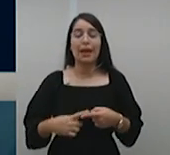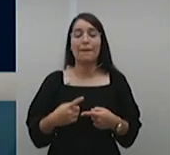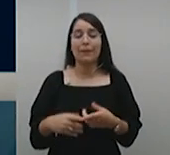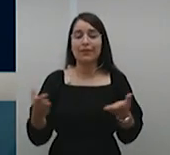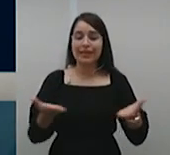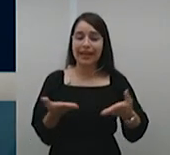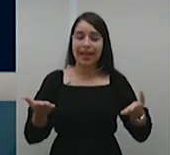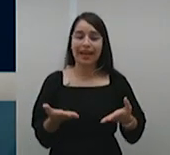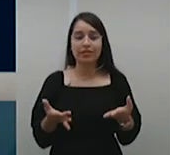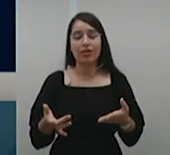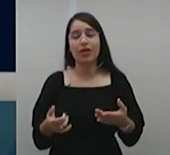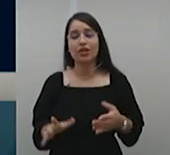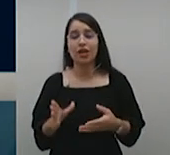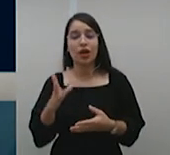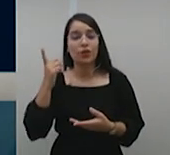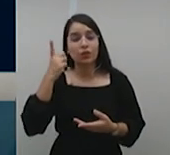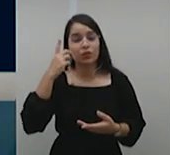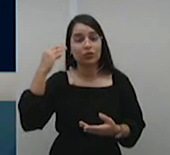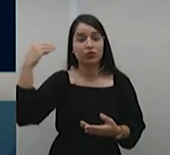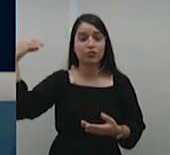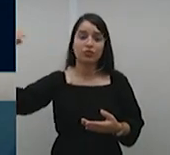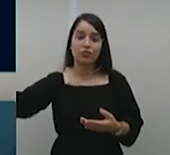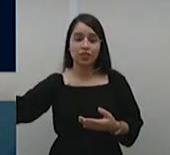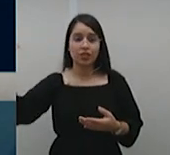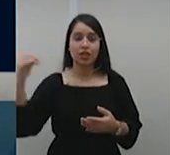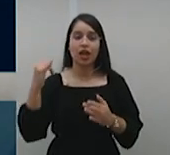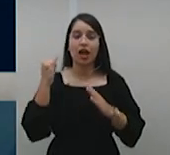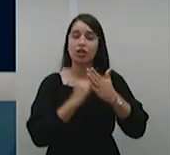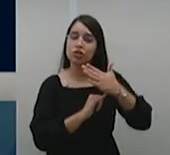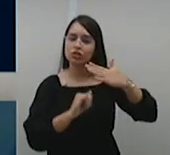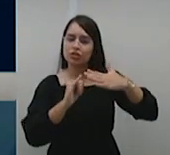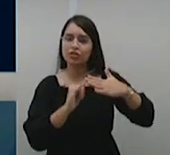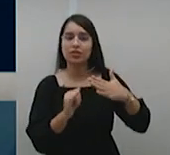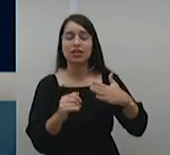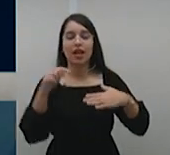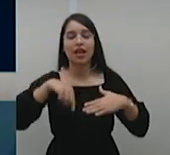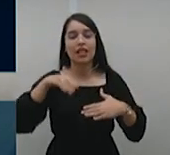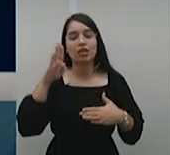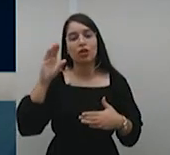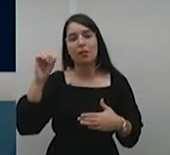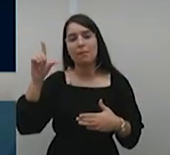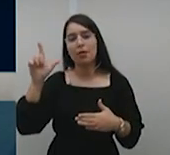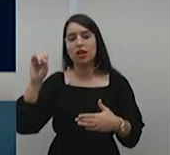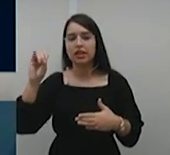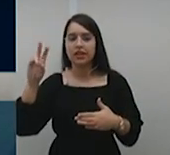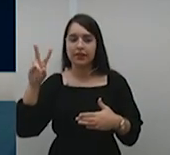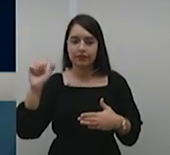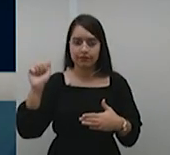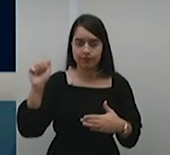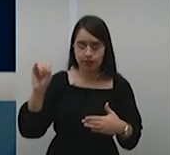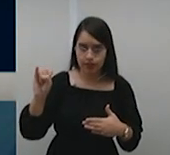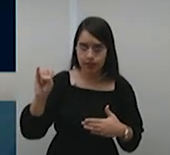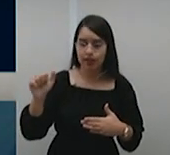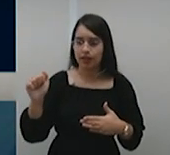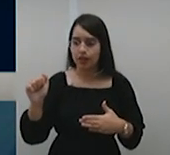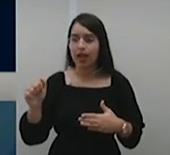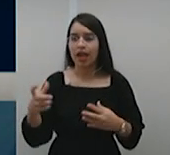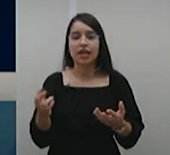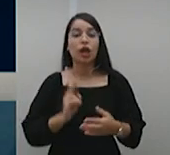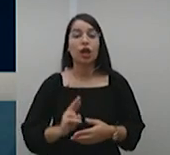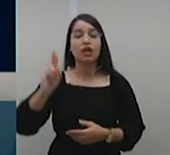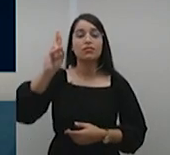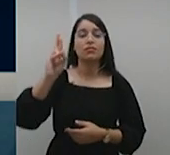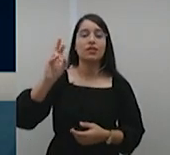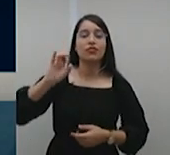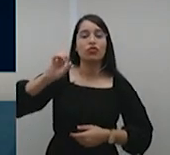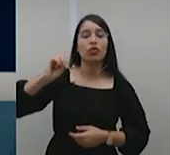viagem institucional à Bolívia, representando o Superior Tribunal de Justiça junto